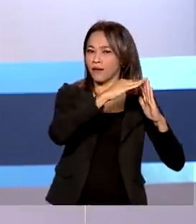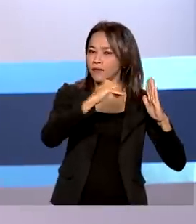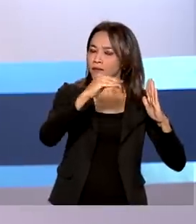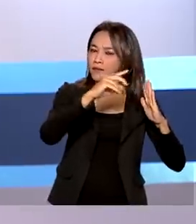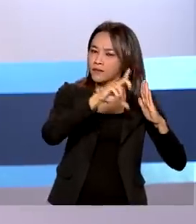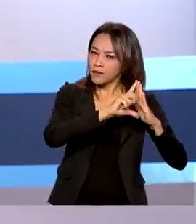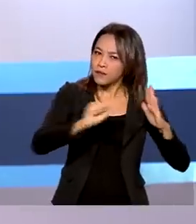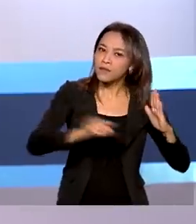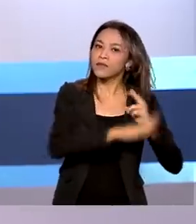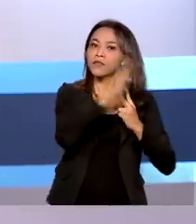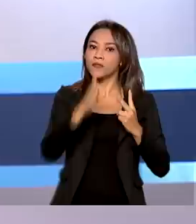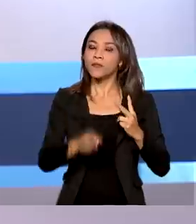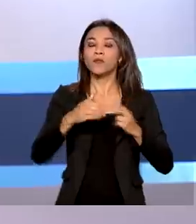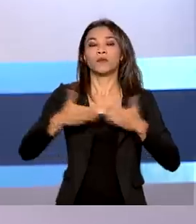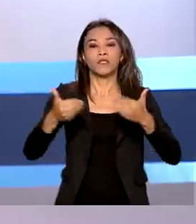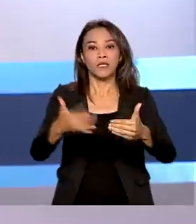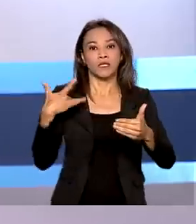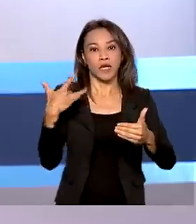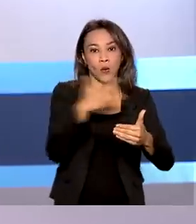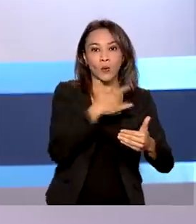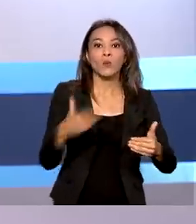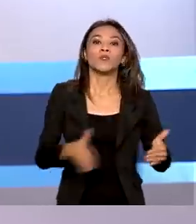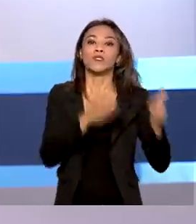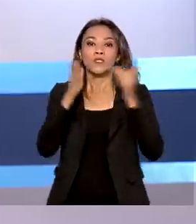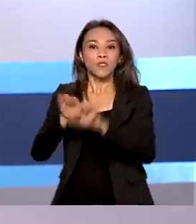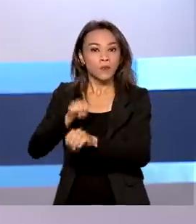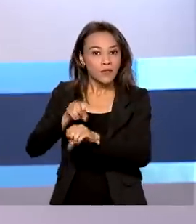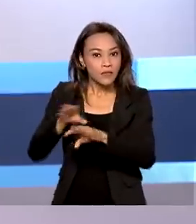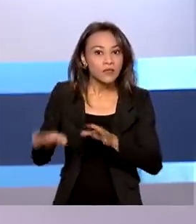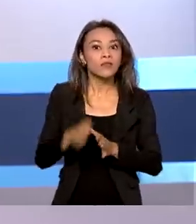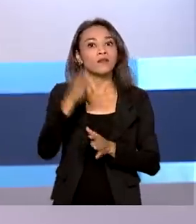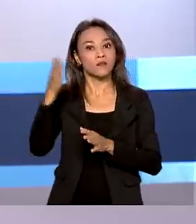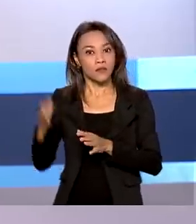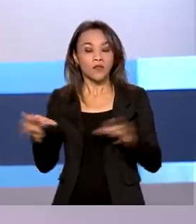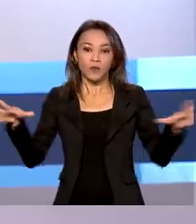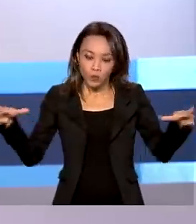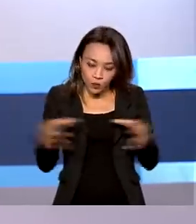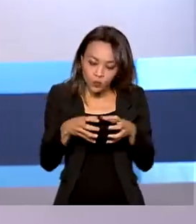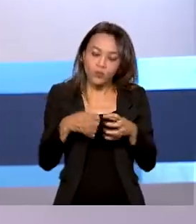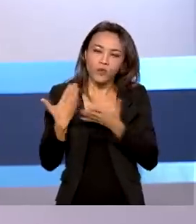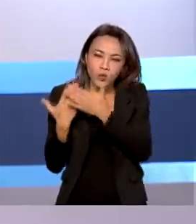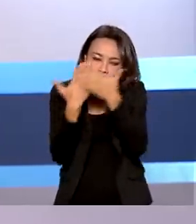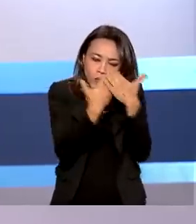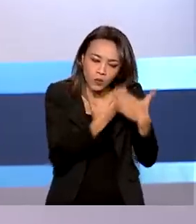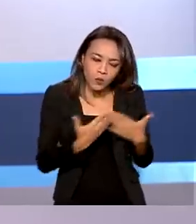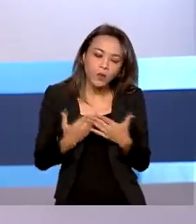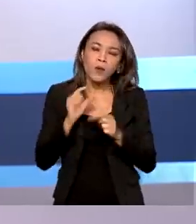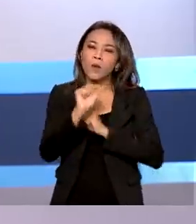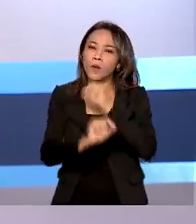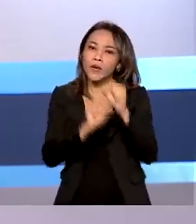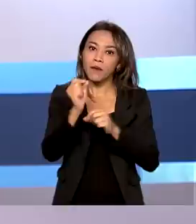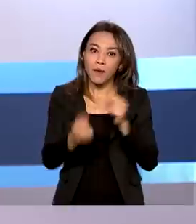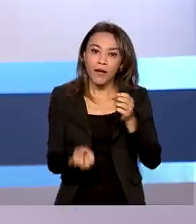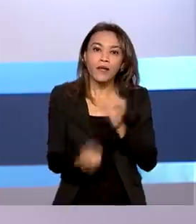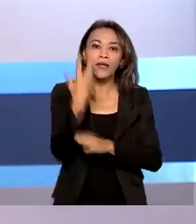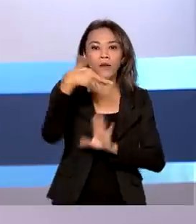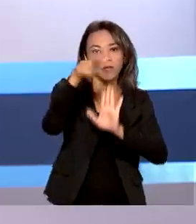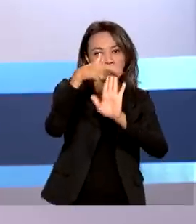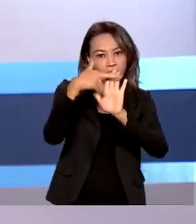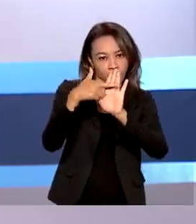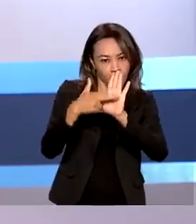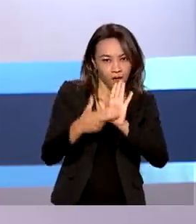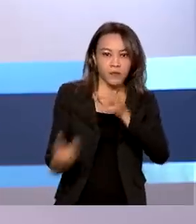Ministérios da Saúde e da Educação estudam a edição de uma portaria em conjunto para regulamentar o retorno às aulas